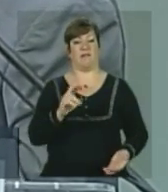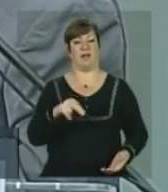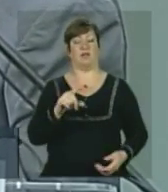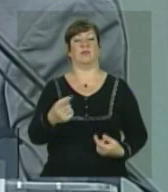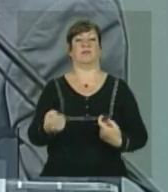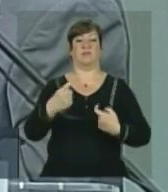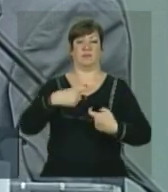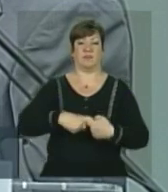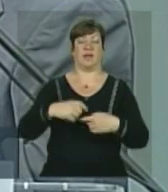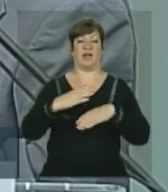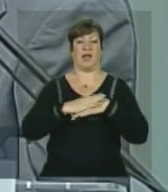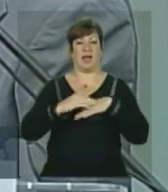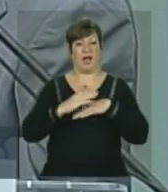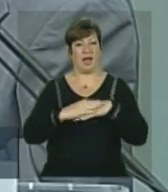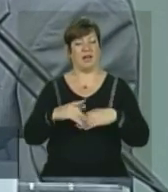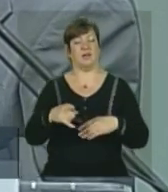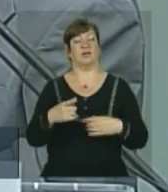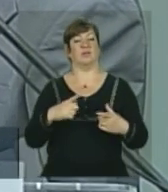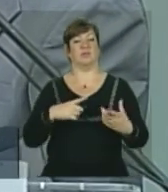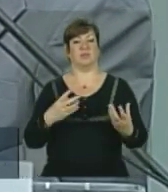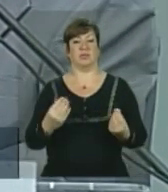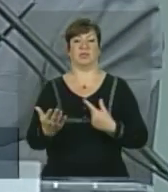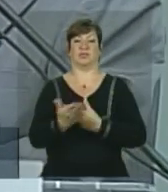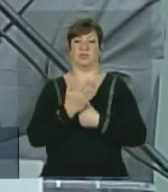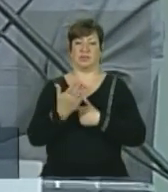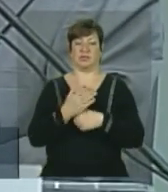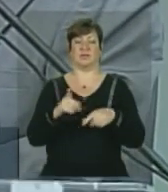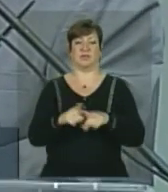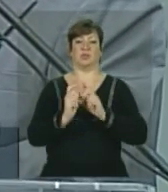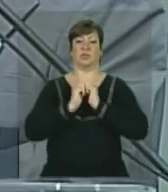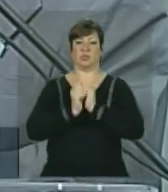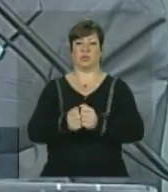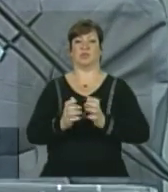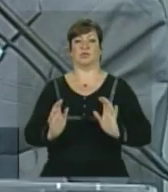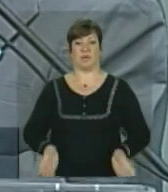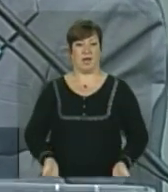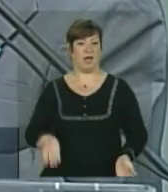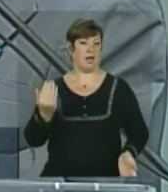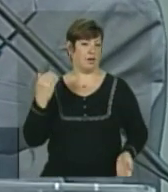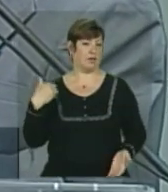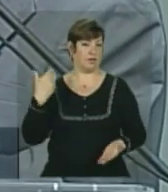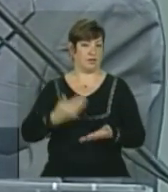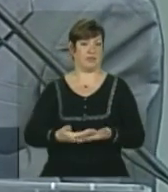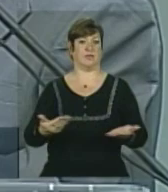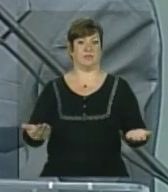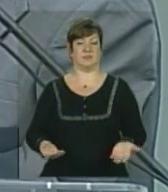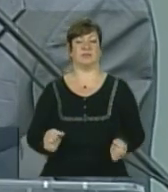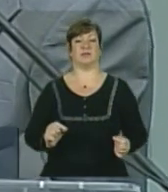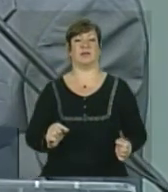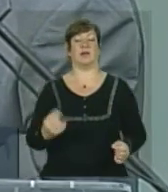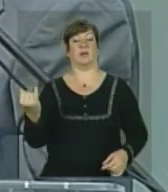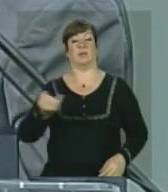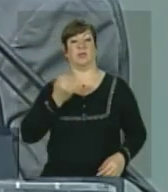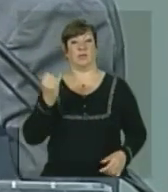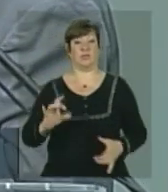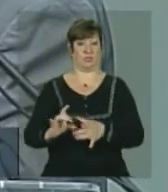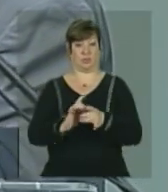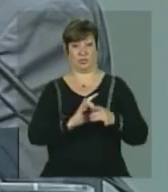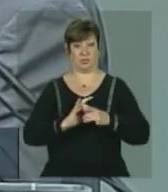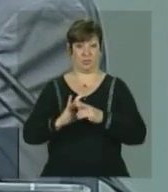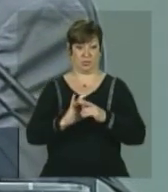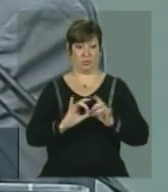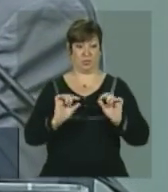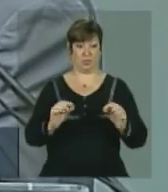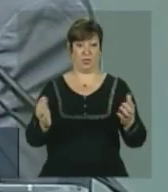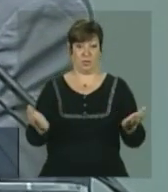parceria, pelo carinho que você tem. já vem caminhando há algum tempo juntos já. E é onde, eu acho que a importância que tem das forças. Hoje está